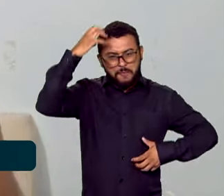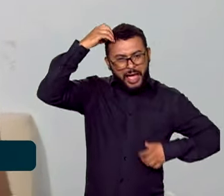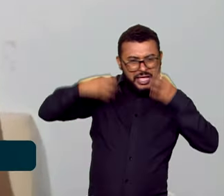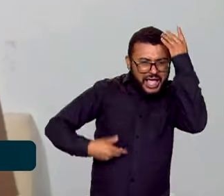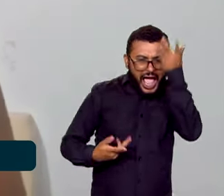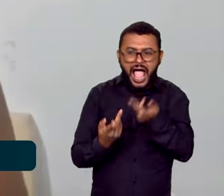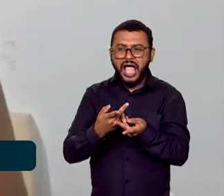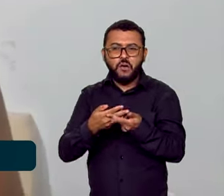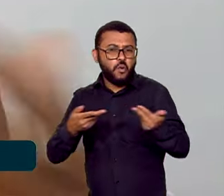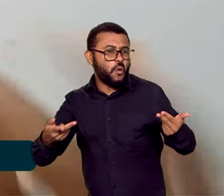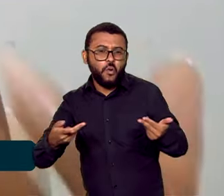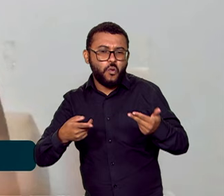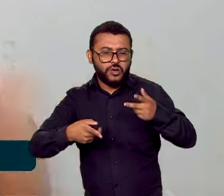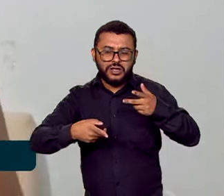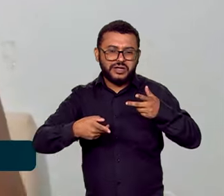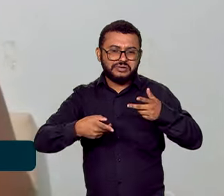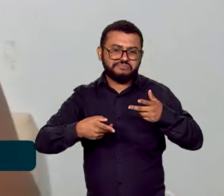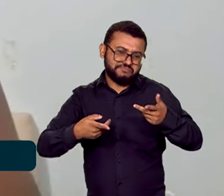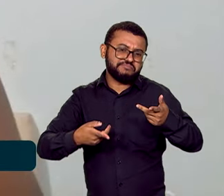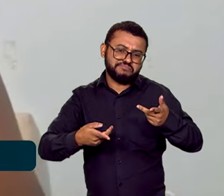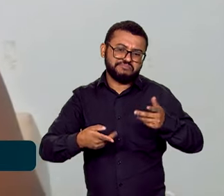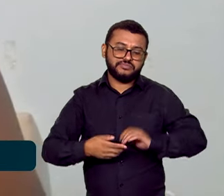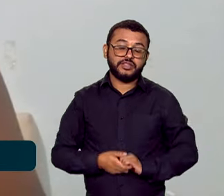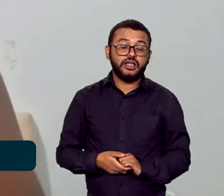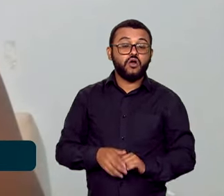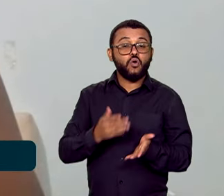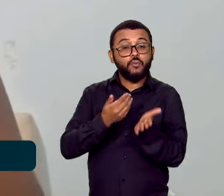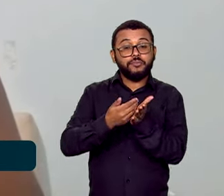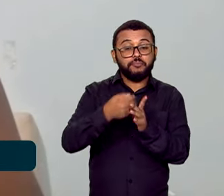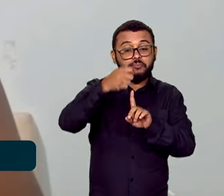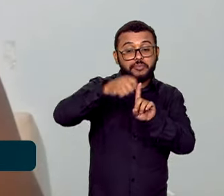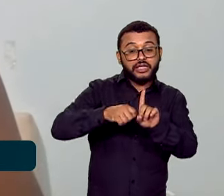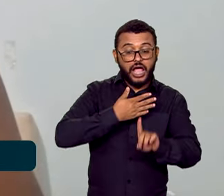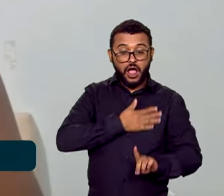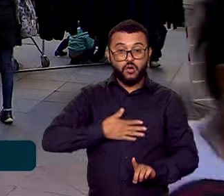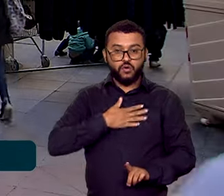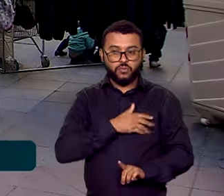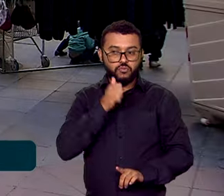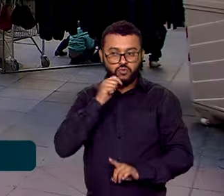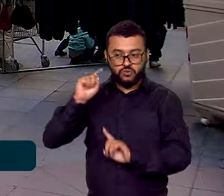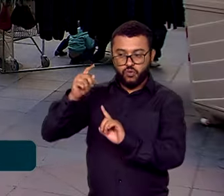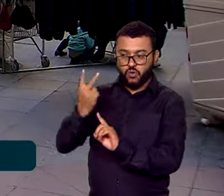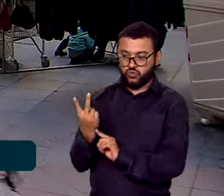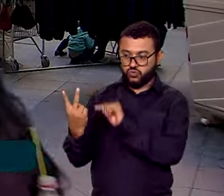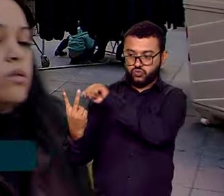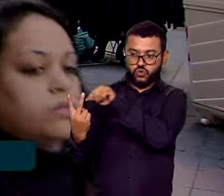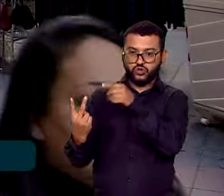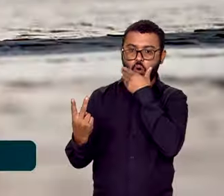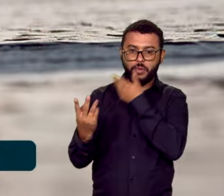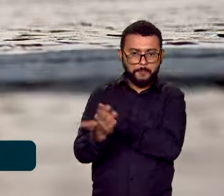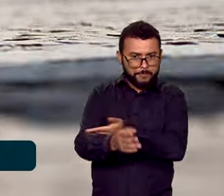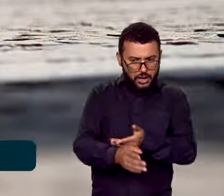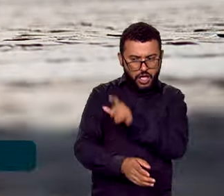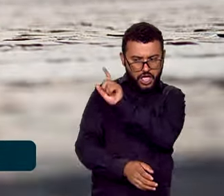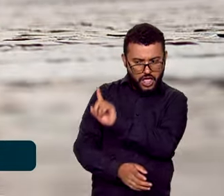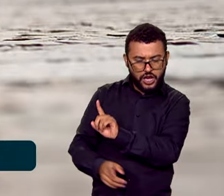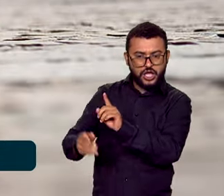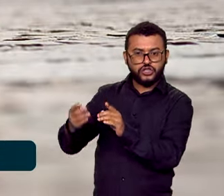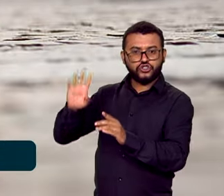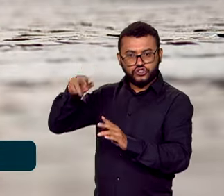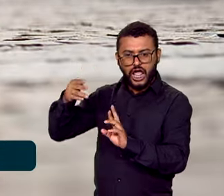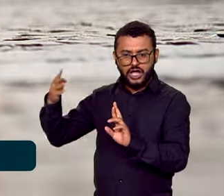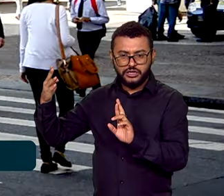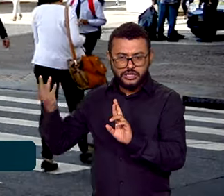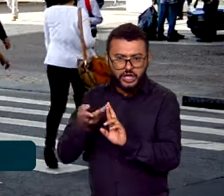diante de todas as outras acusações. Em agosto, os agressores de Marla, dois homens brancos, foram condenados